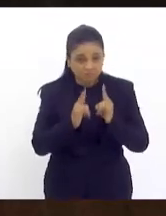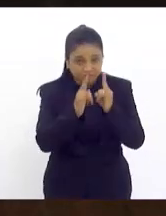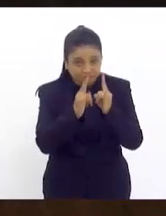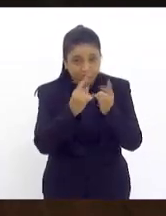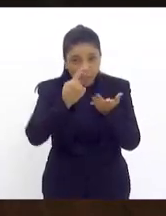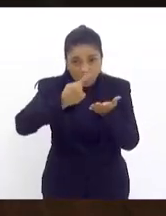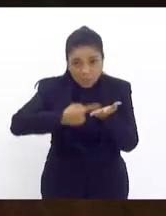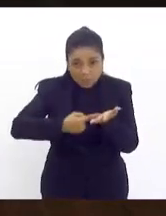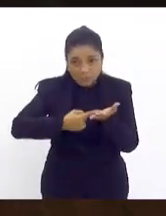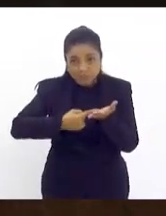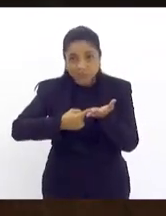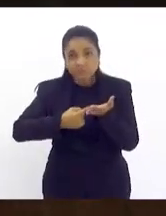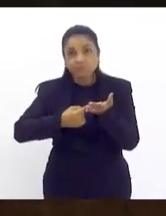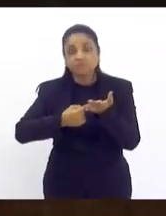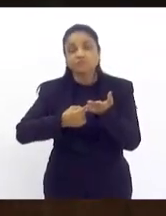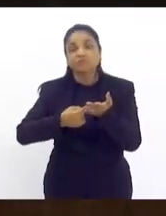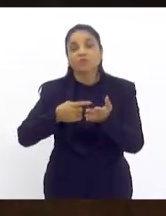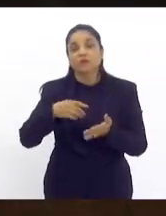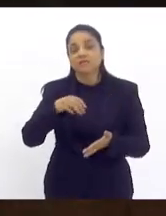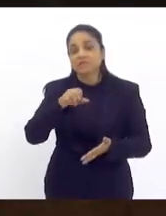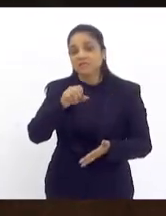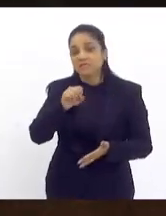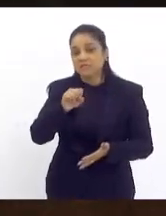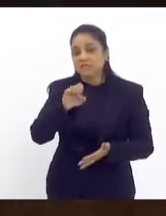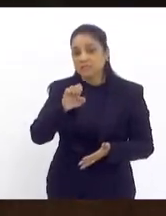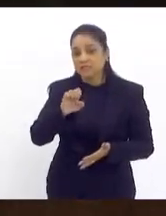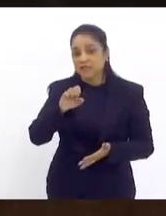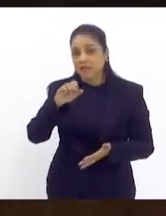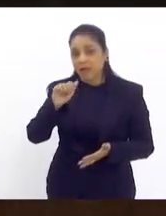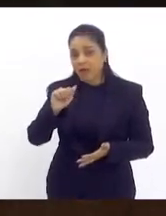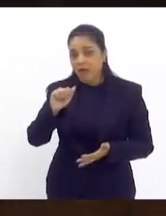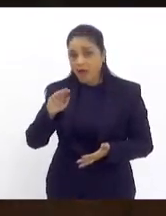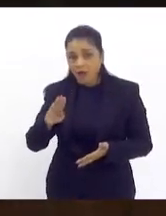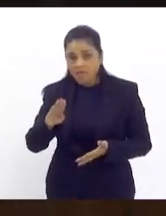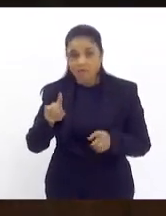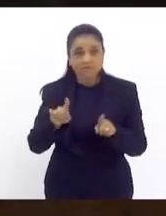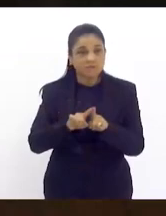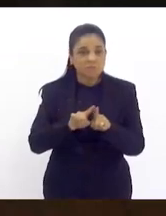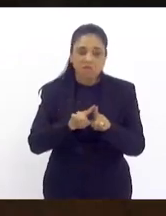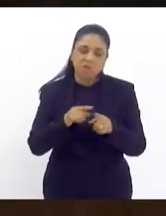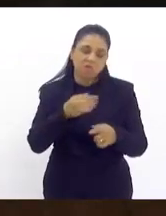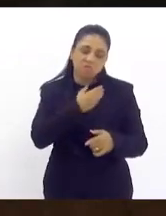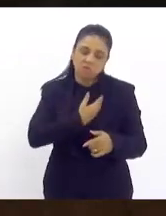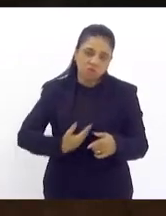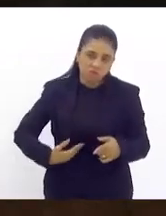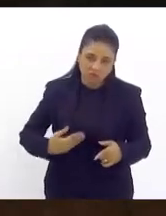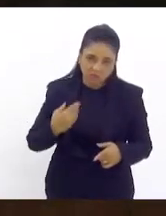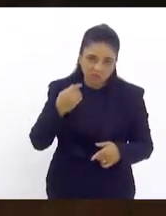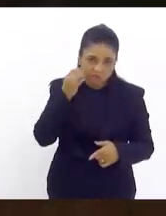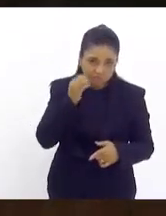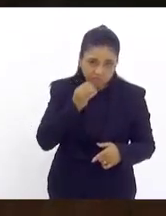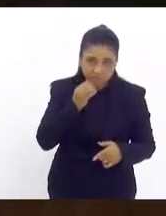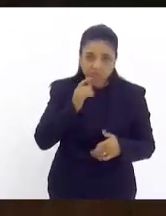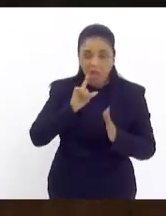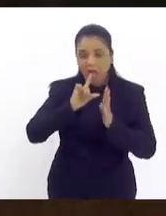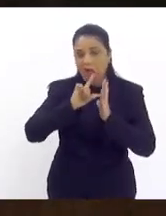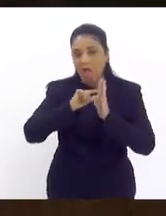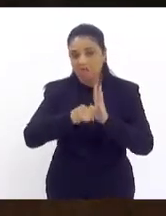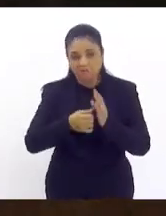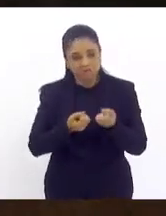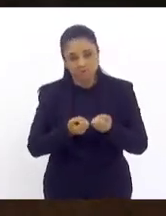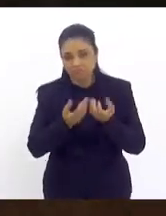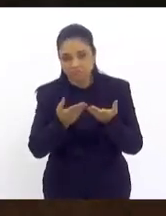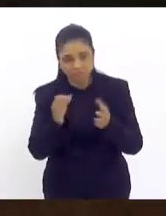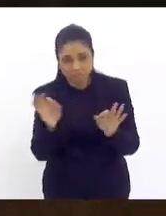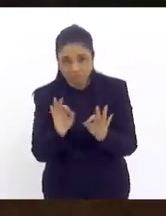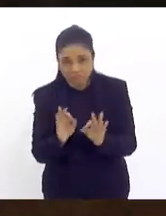no âmbito da SEAB pelo governador Cláudio Castro não se concluíram estão muito atrasadas mais de 70% delas